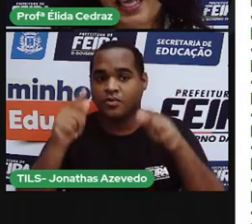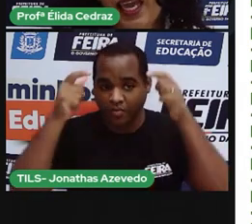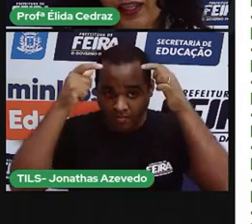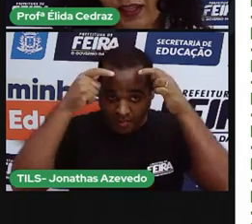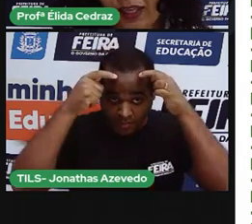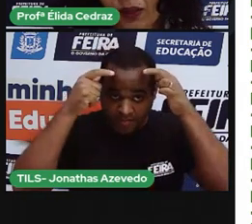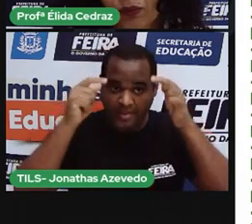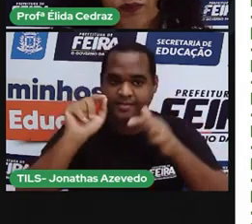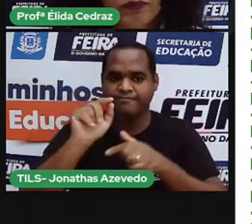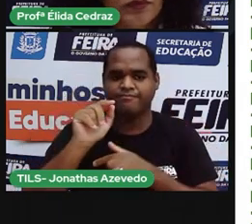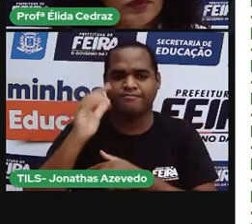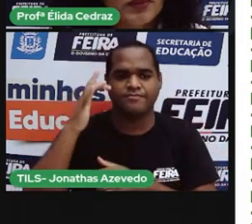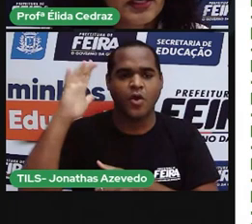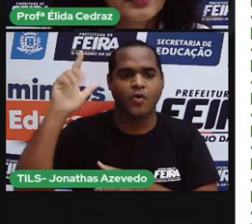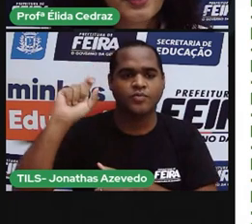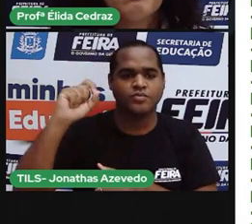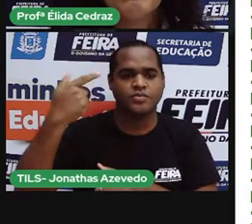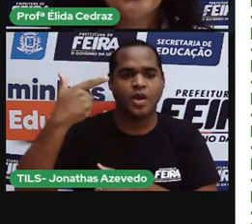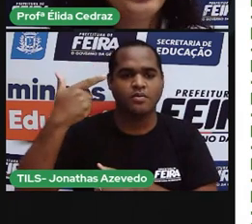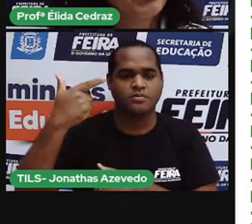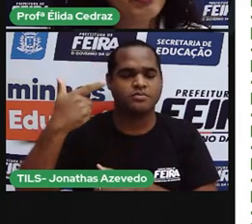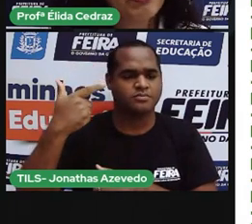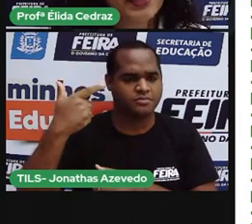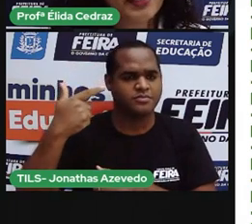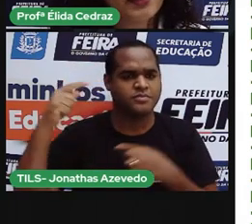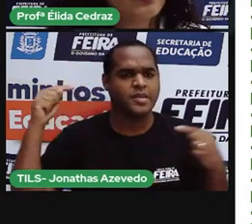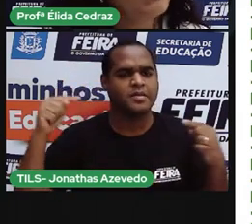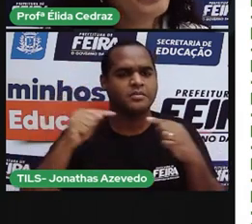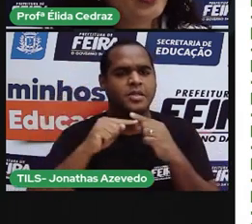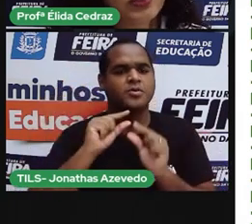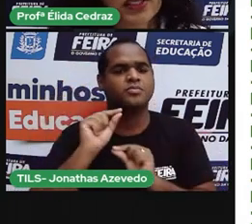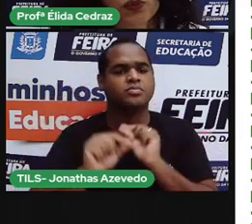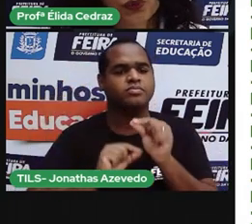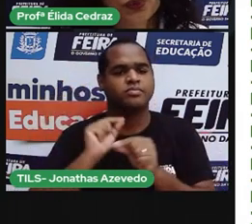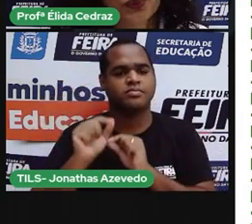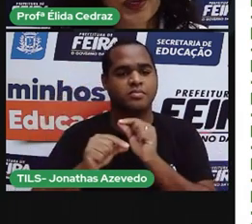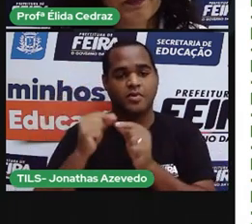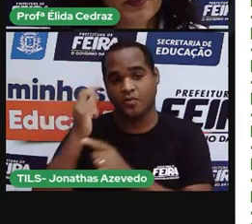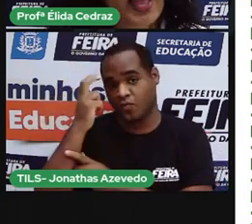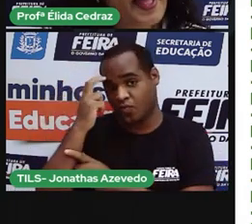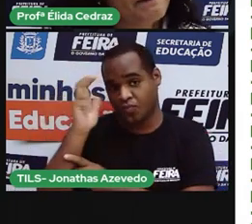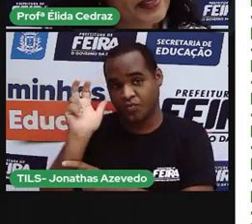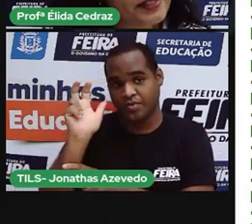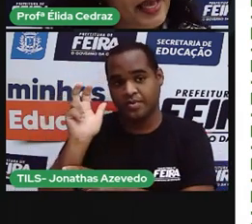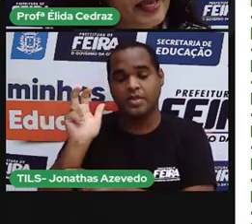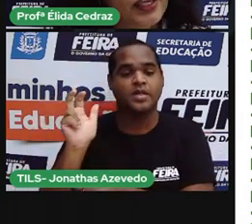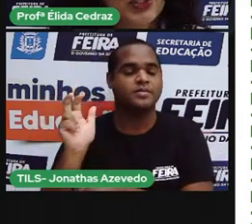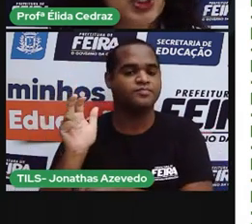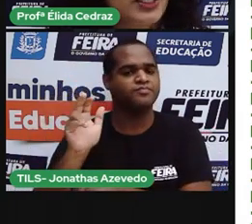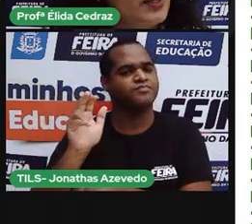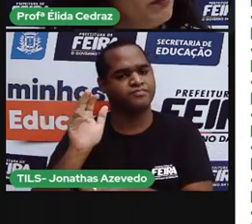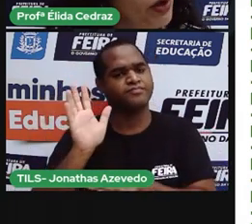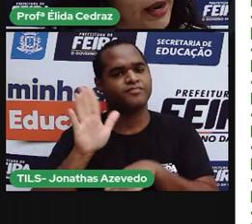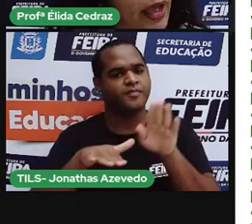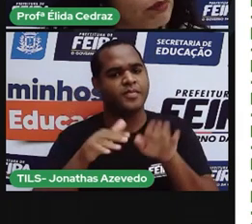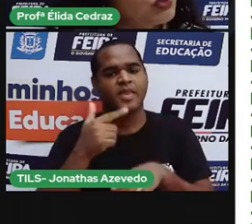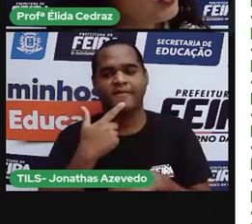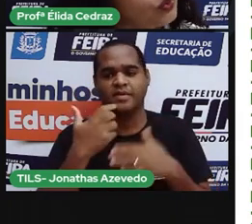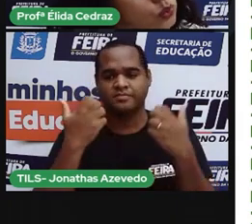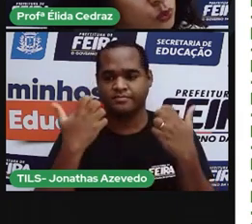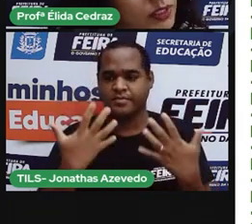do sertão tem muito a ver com a nossa cultura, apesar de não